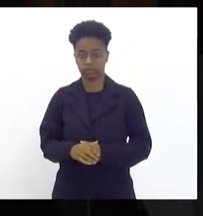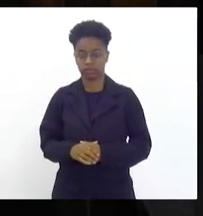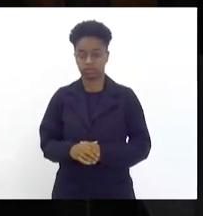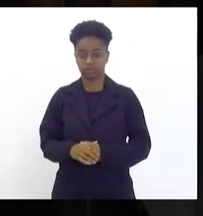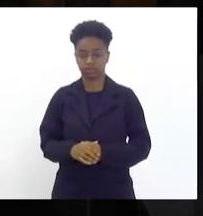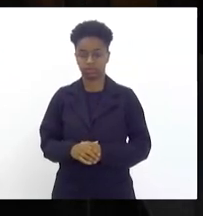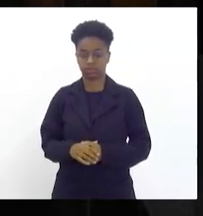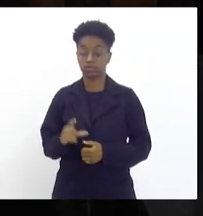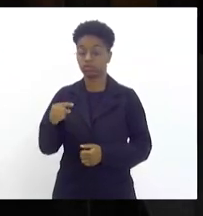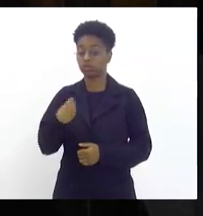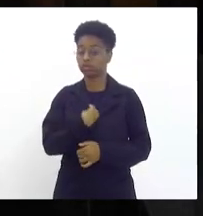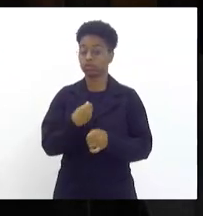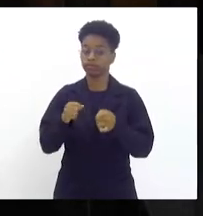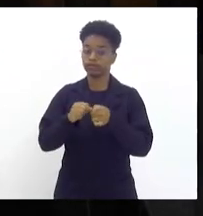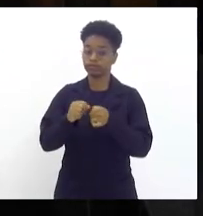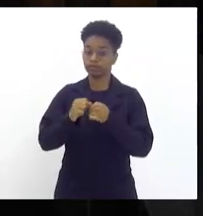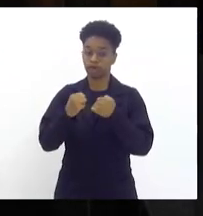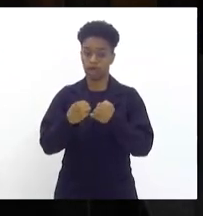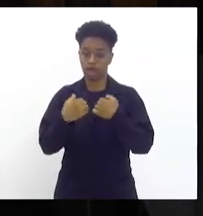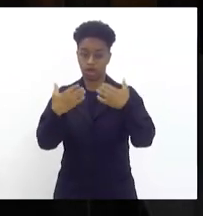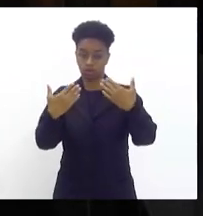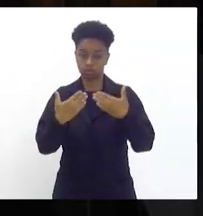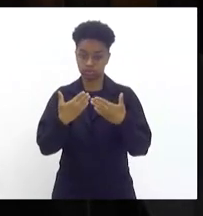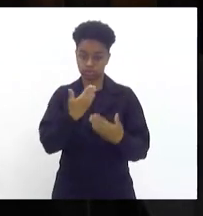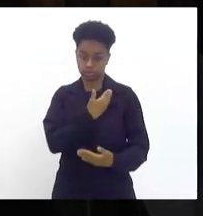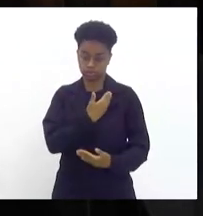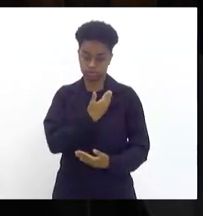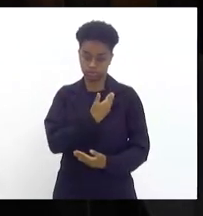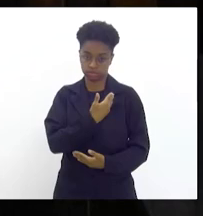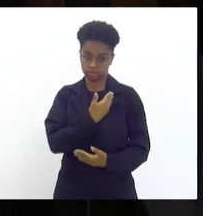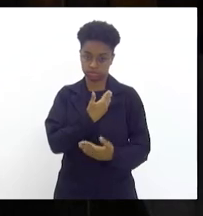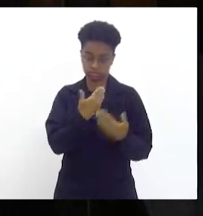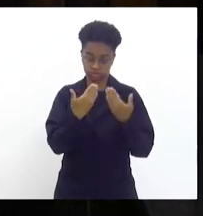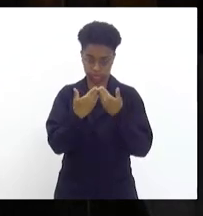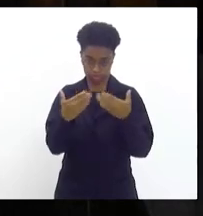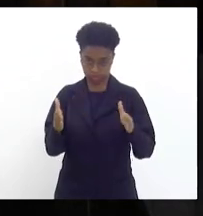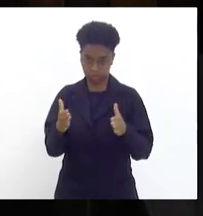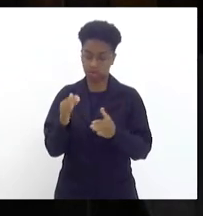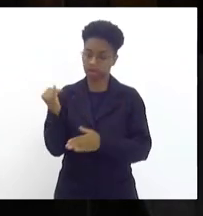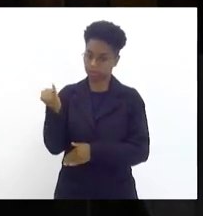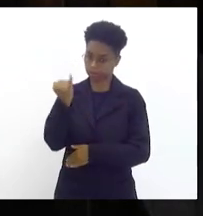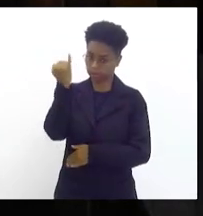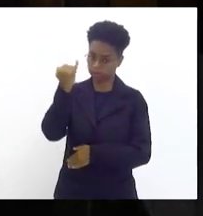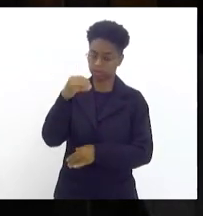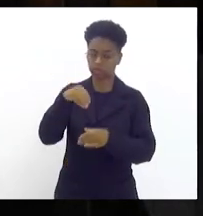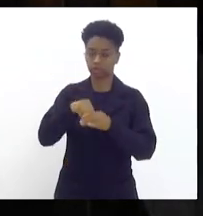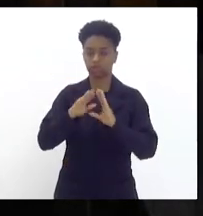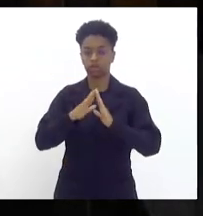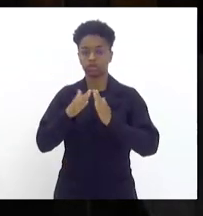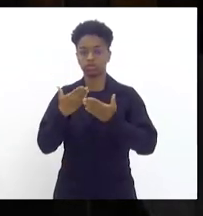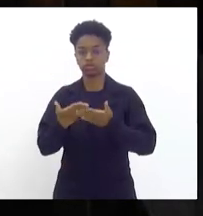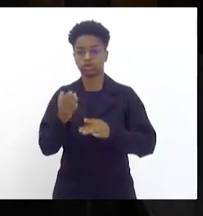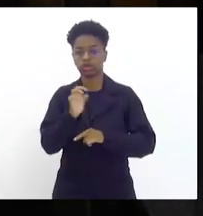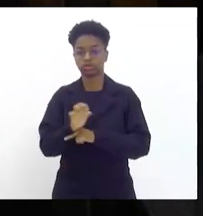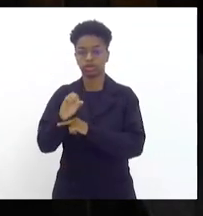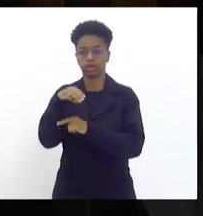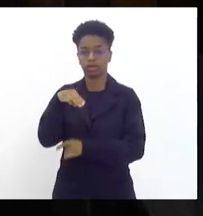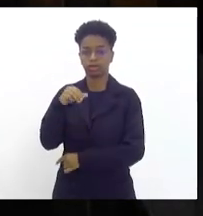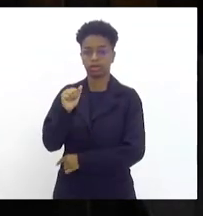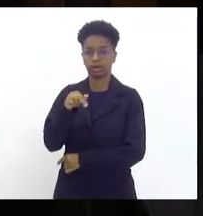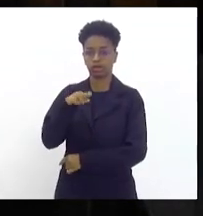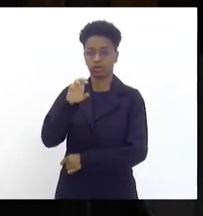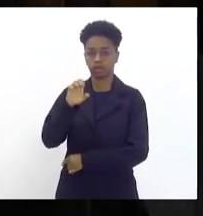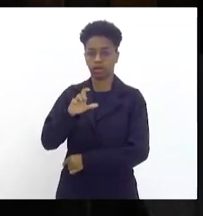uma audiência pública de grande importância no colégio estadual estadual Manuel Marinho